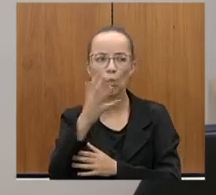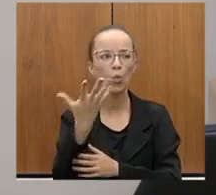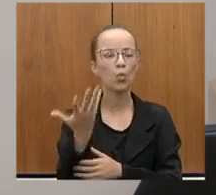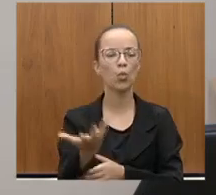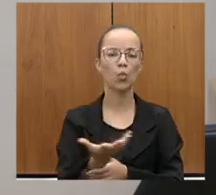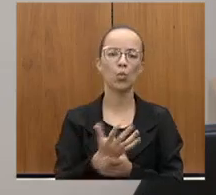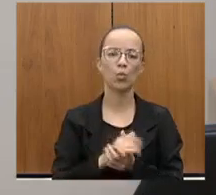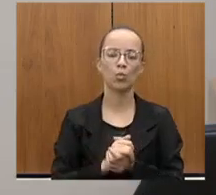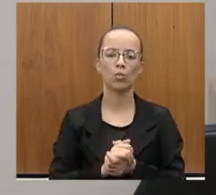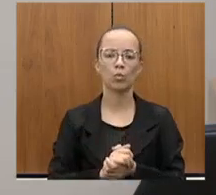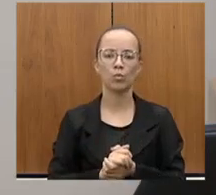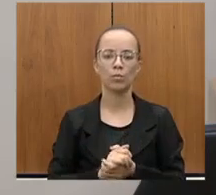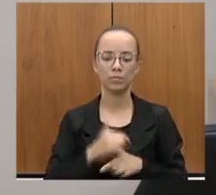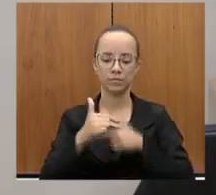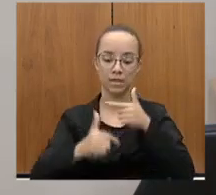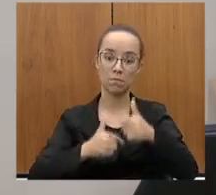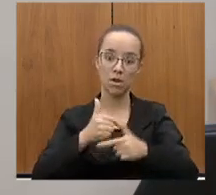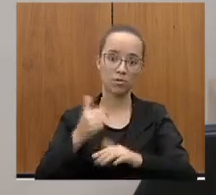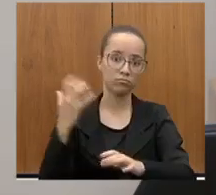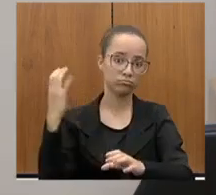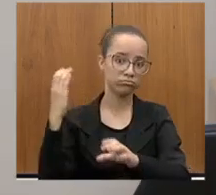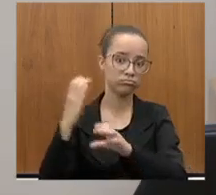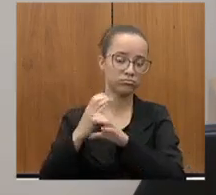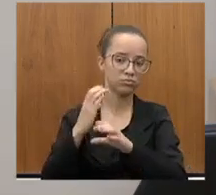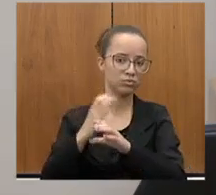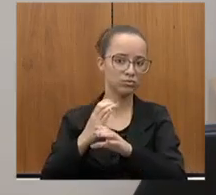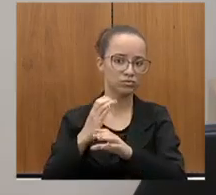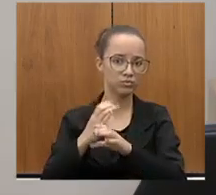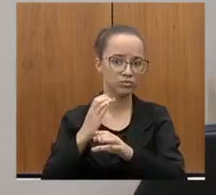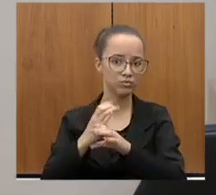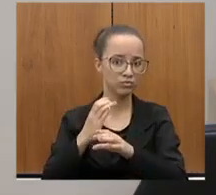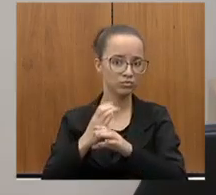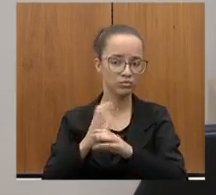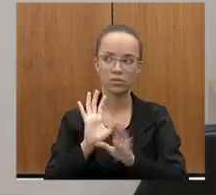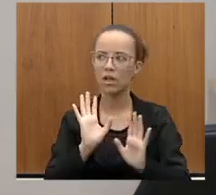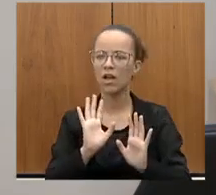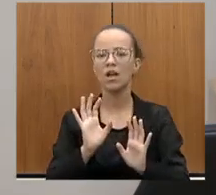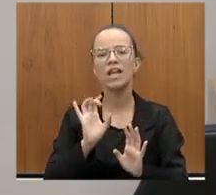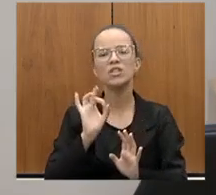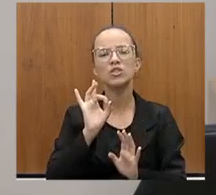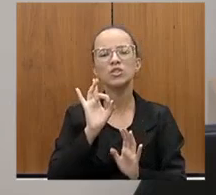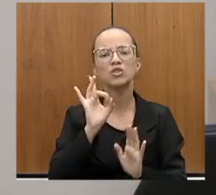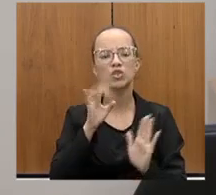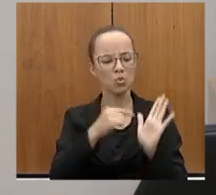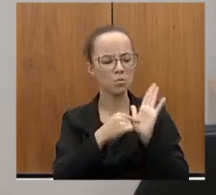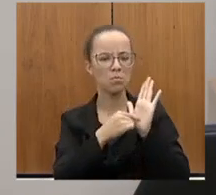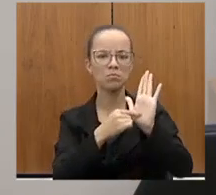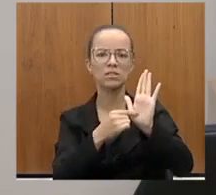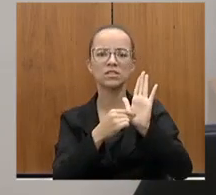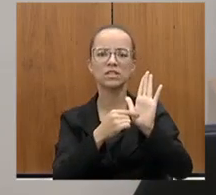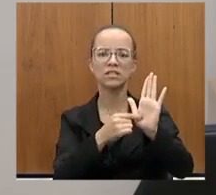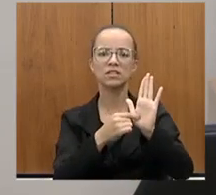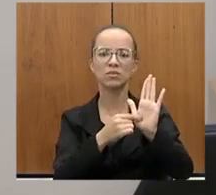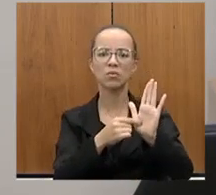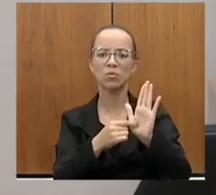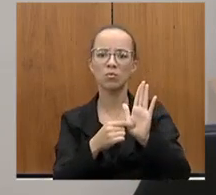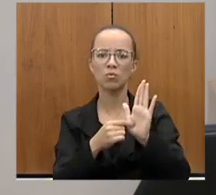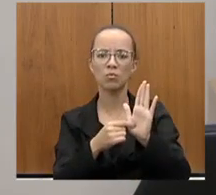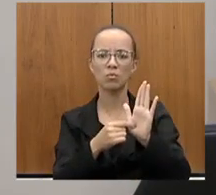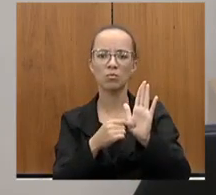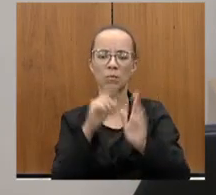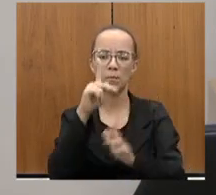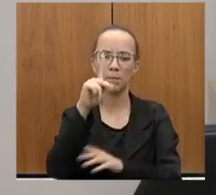trabalho de engenharia, vamos ter só sinalização nas passagens em nível. Então,